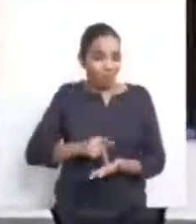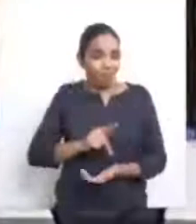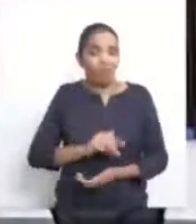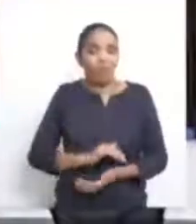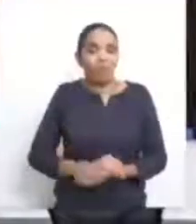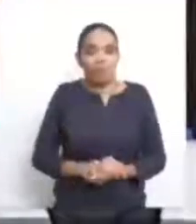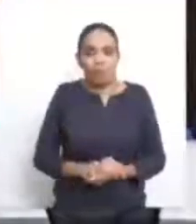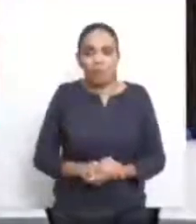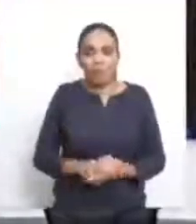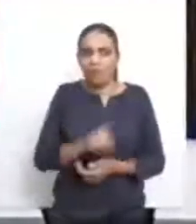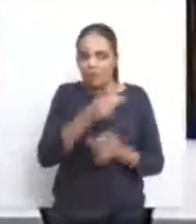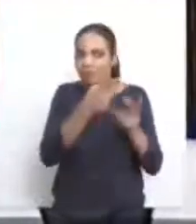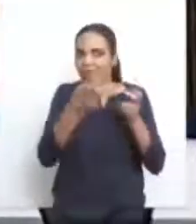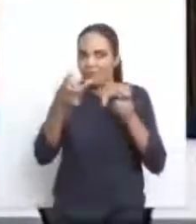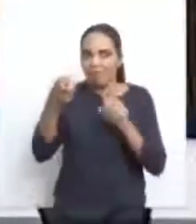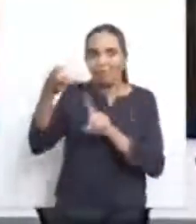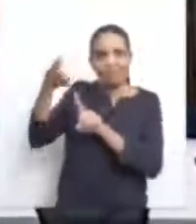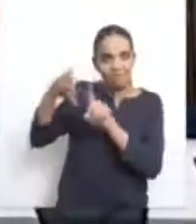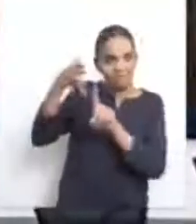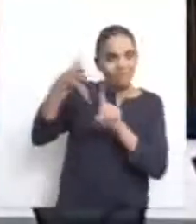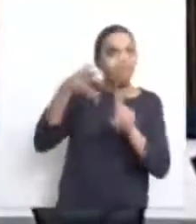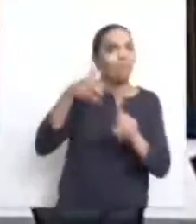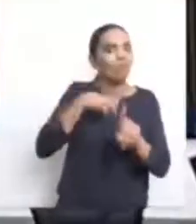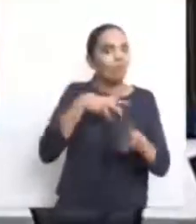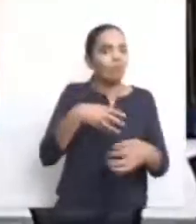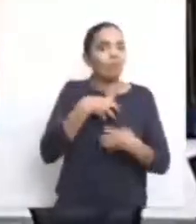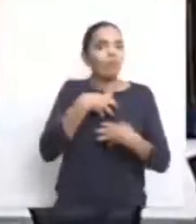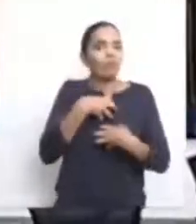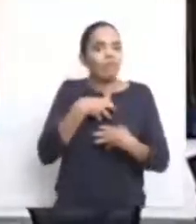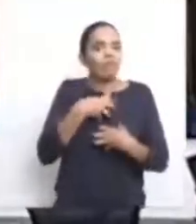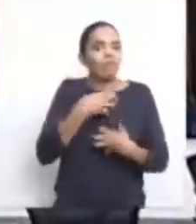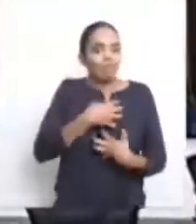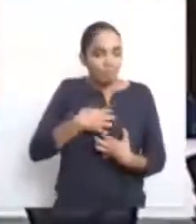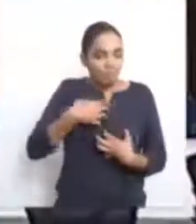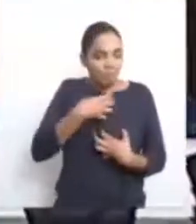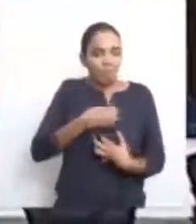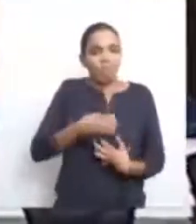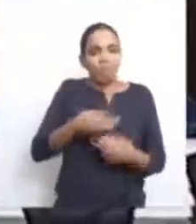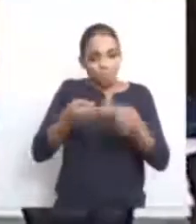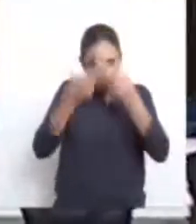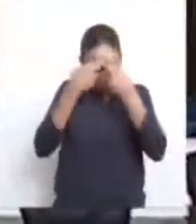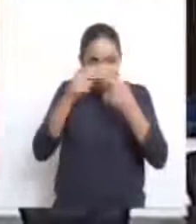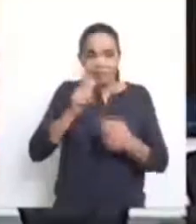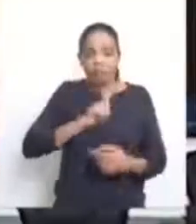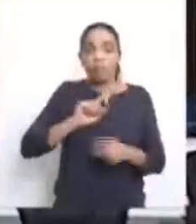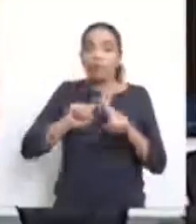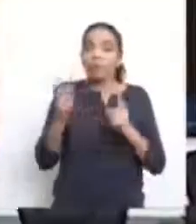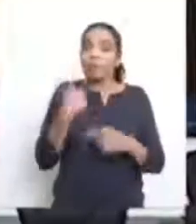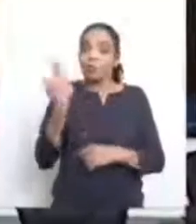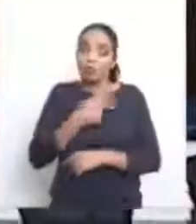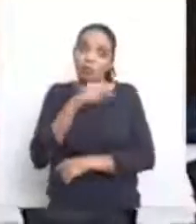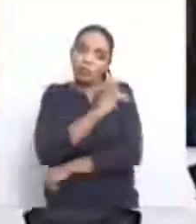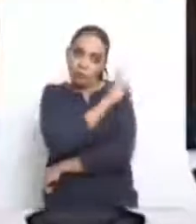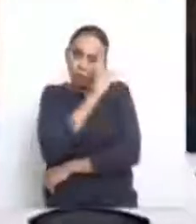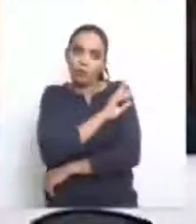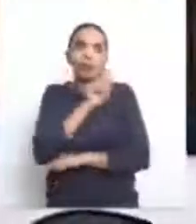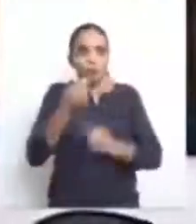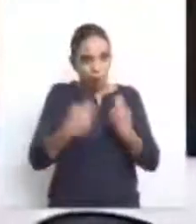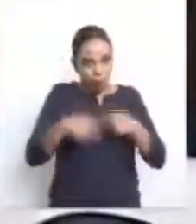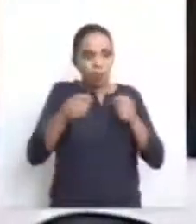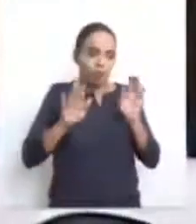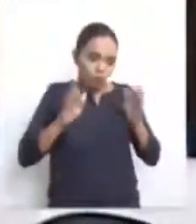as falas têm muito sentimento. Mas nós que somos técnicos, temos que trabalhar tecnicamente.